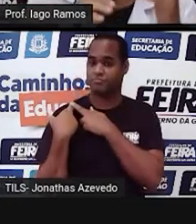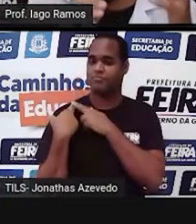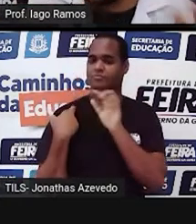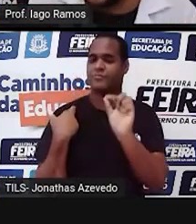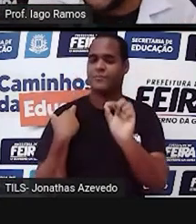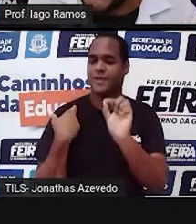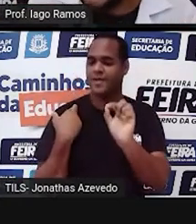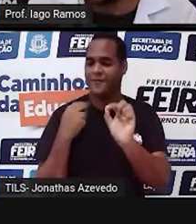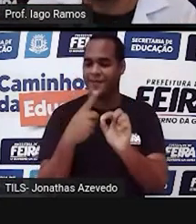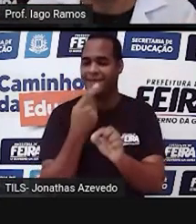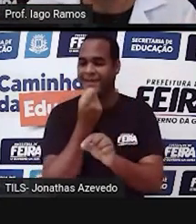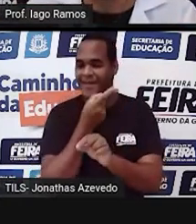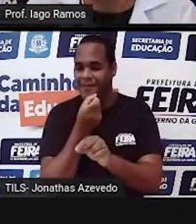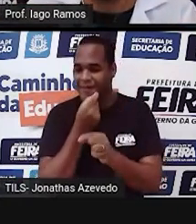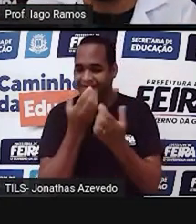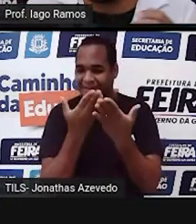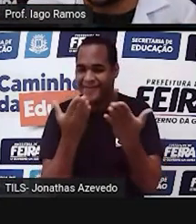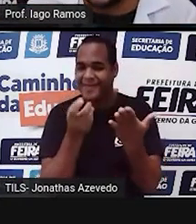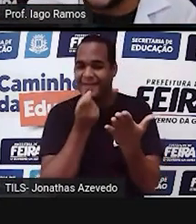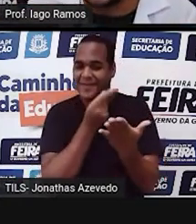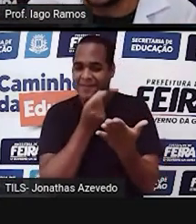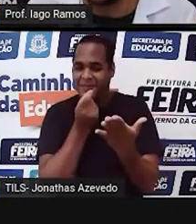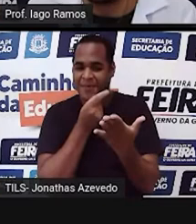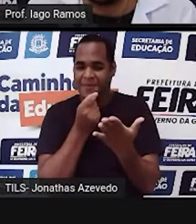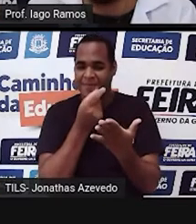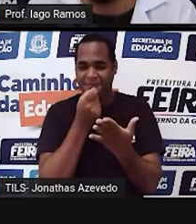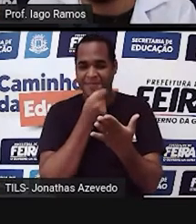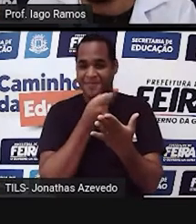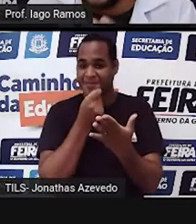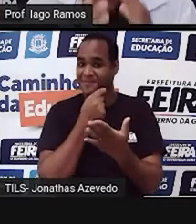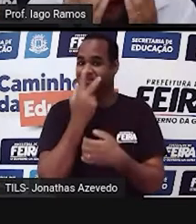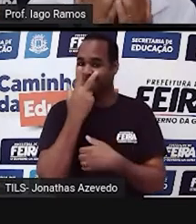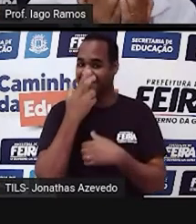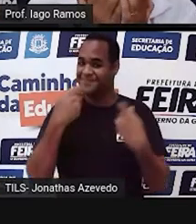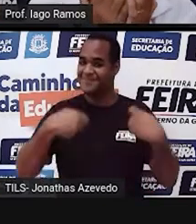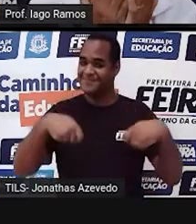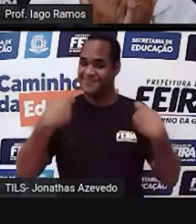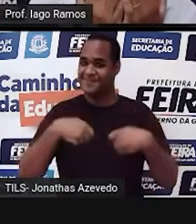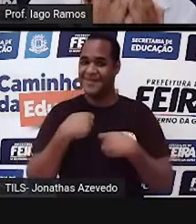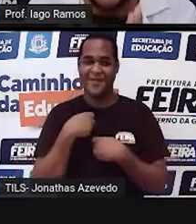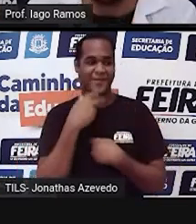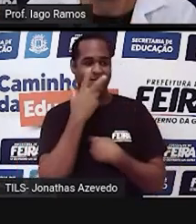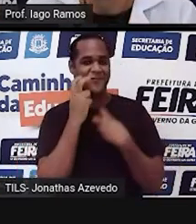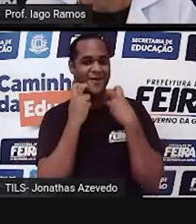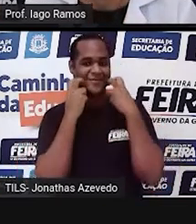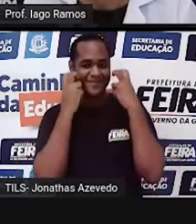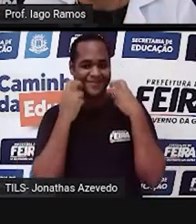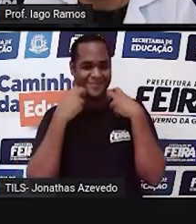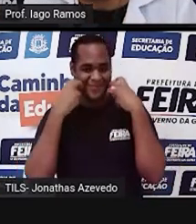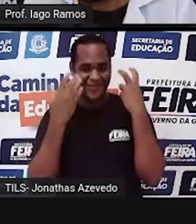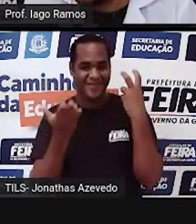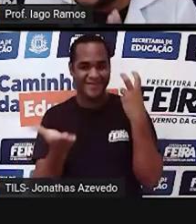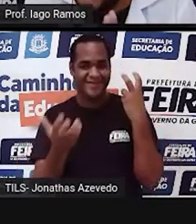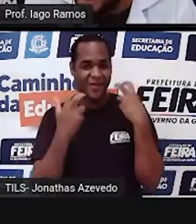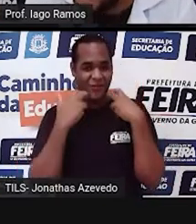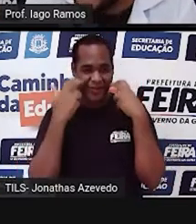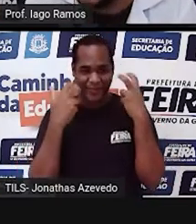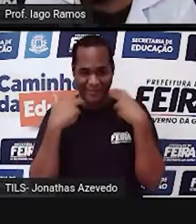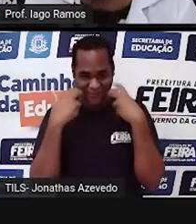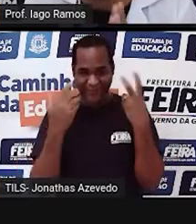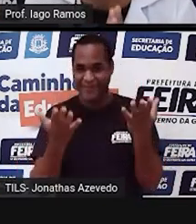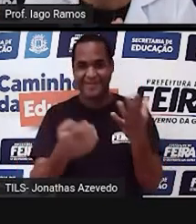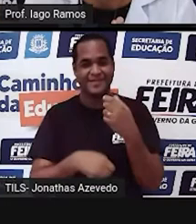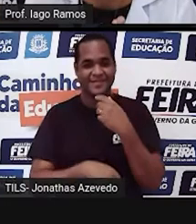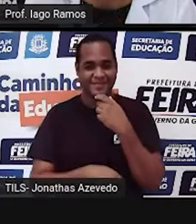você não rir, se você não achar que tem graça. Fico até com vergonha, ó, mas de qualquer jeito